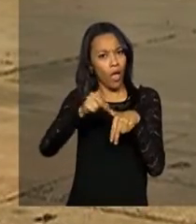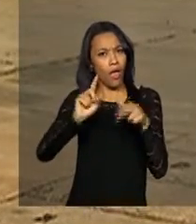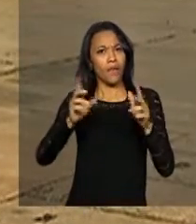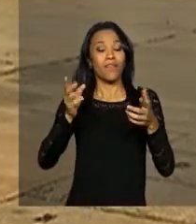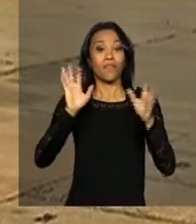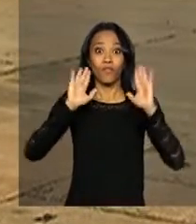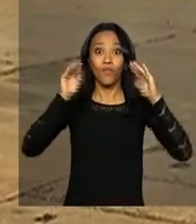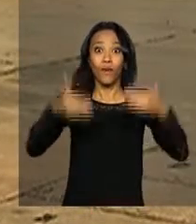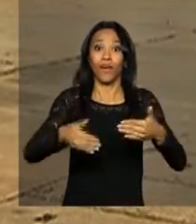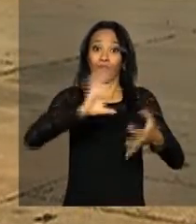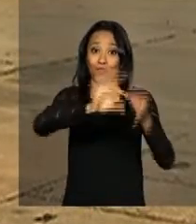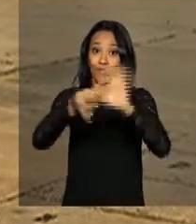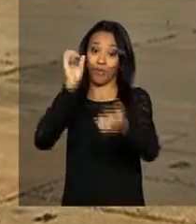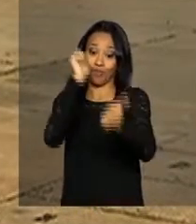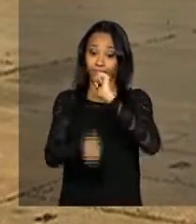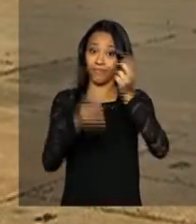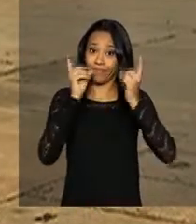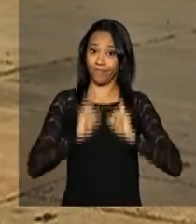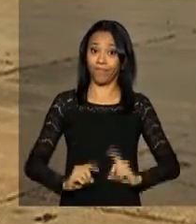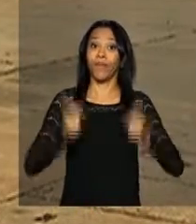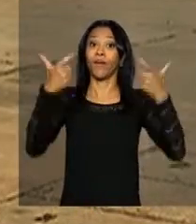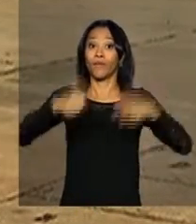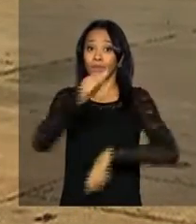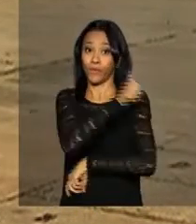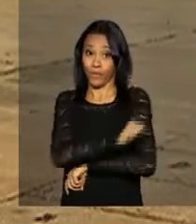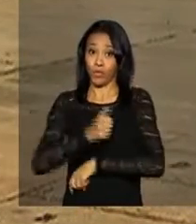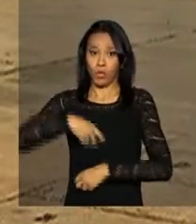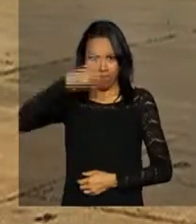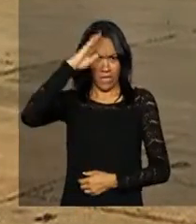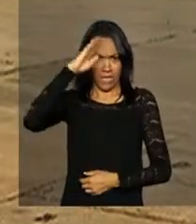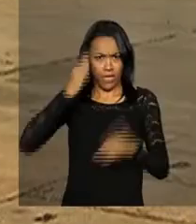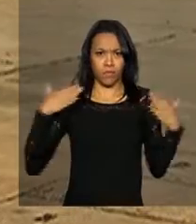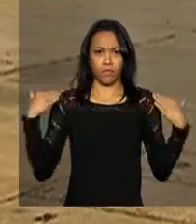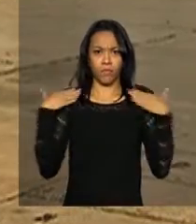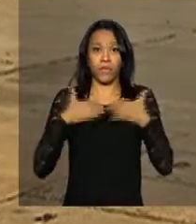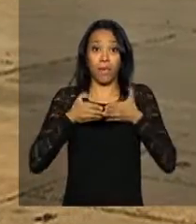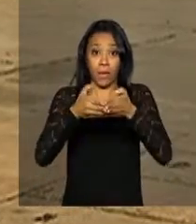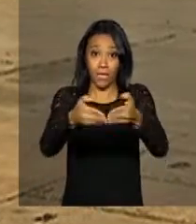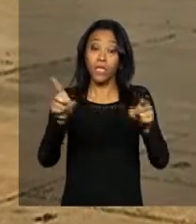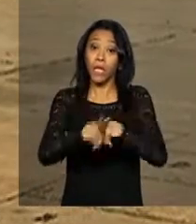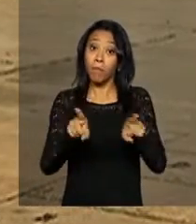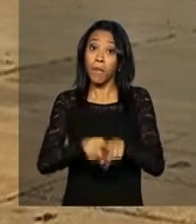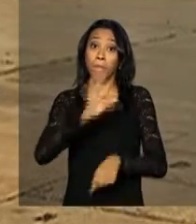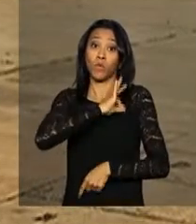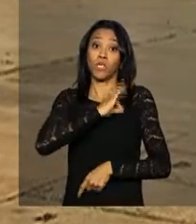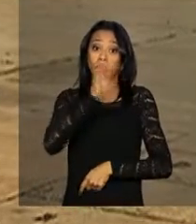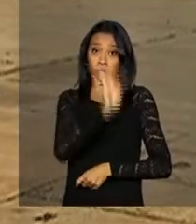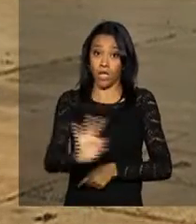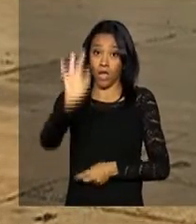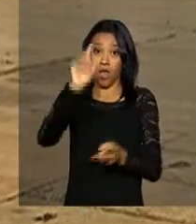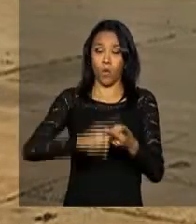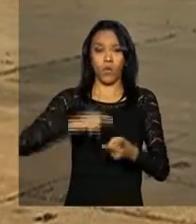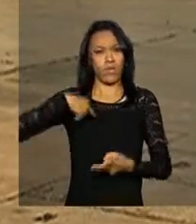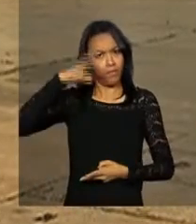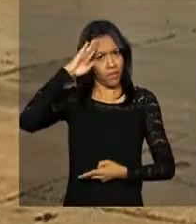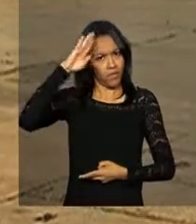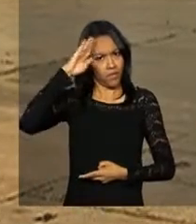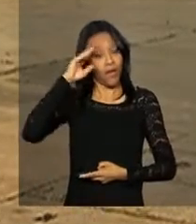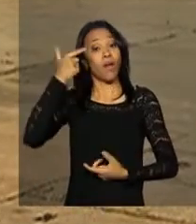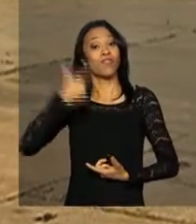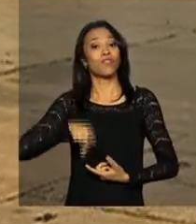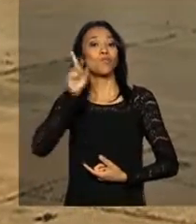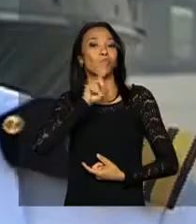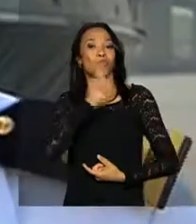Olímpicos e Paralímpicos do Rio de Janeiro. Além dos militares da Marinha, participam também agentes da Polícia Federal e militares da Marinha dos